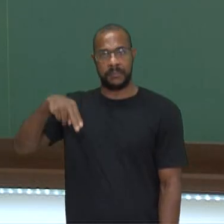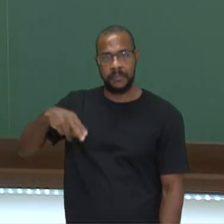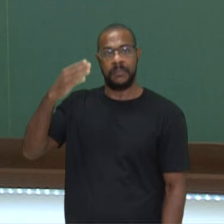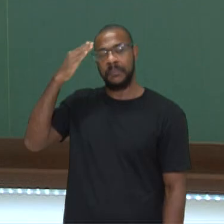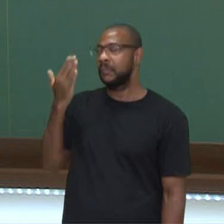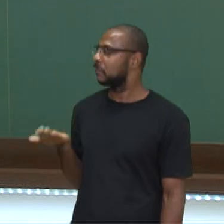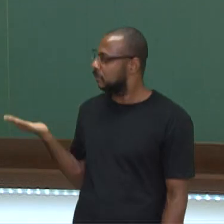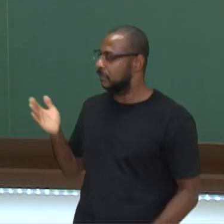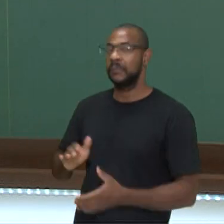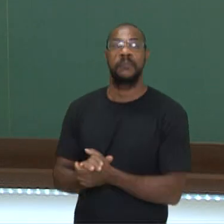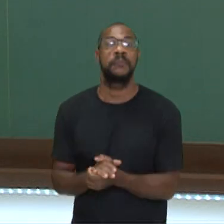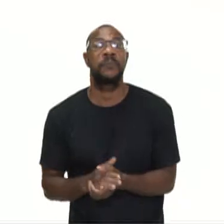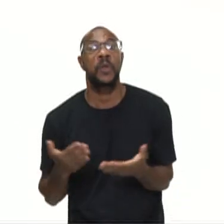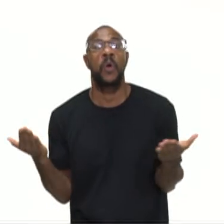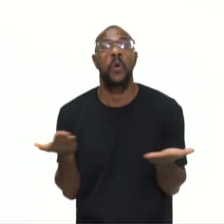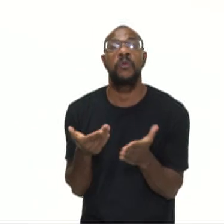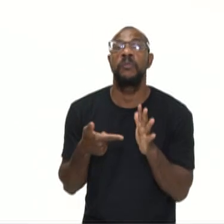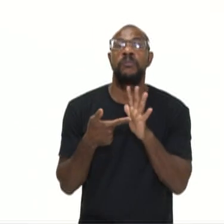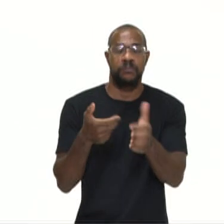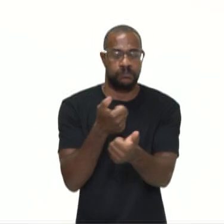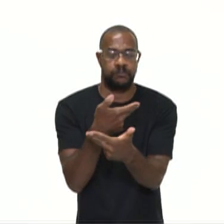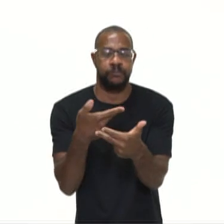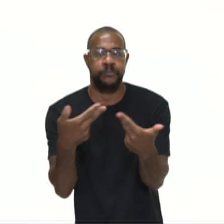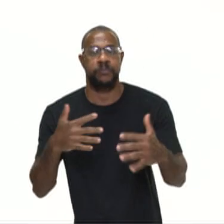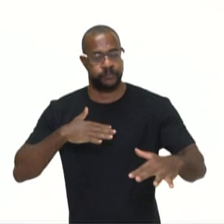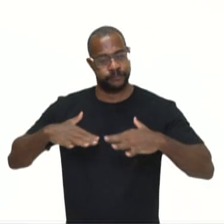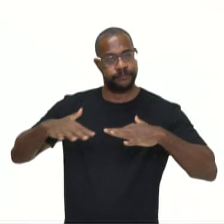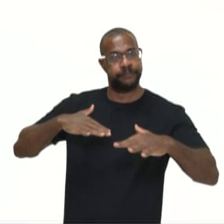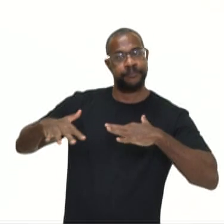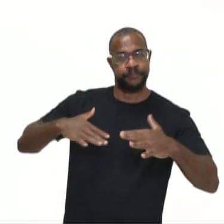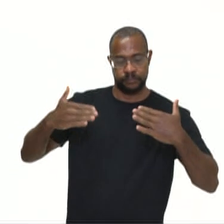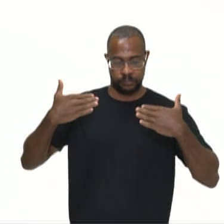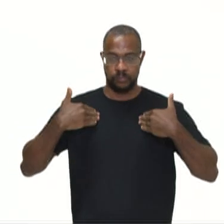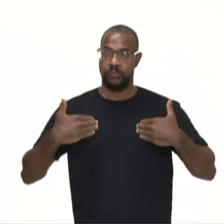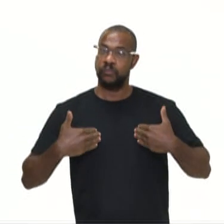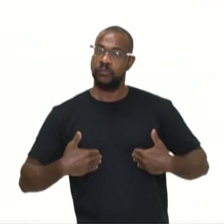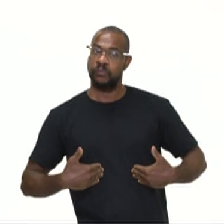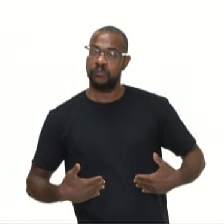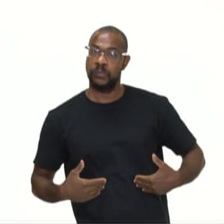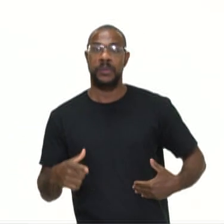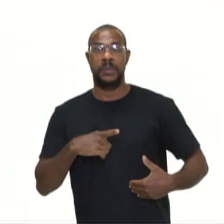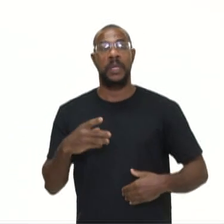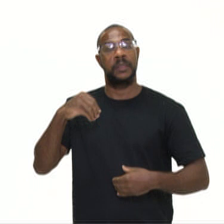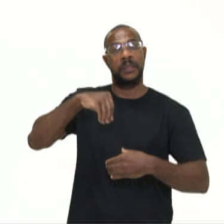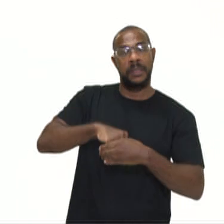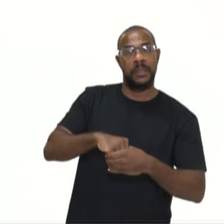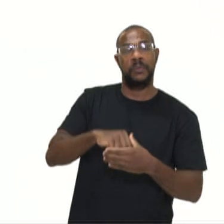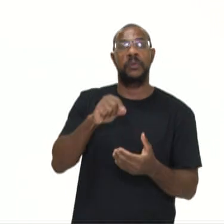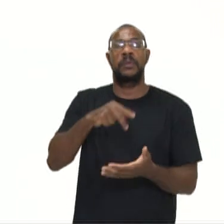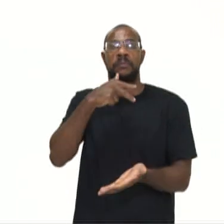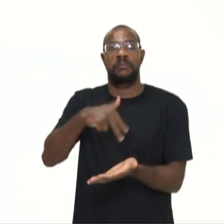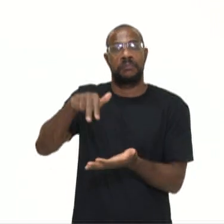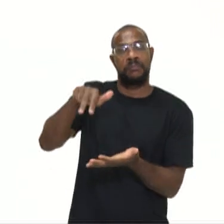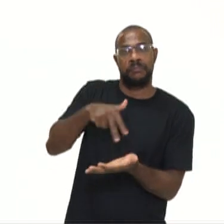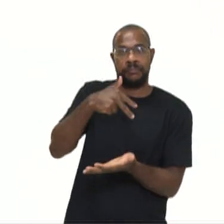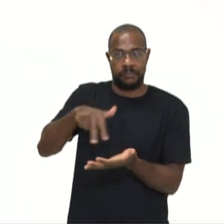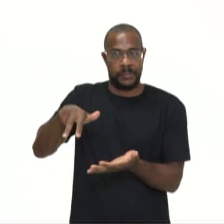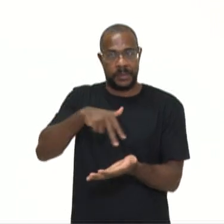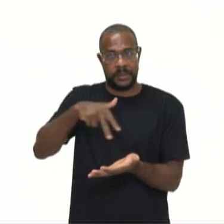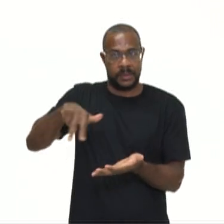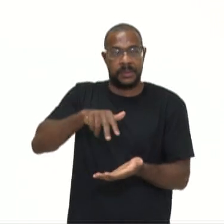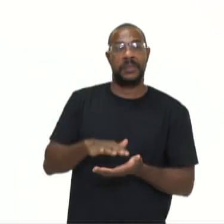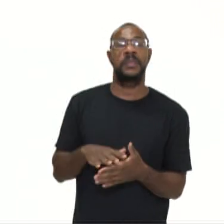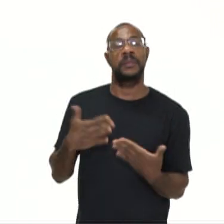vocês, nós vamos identificar os elementos do movimento corporal que estão presentes, principalmente nas danças